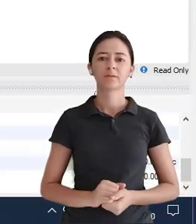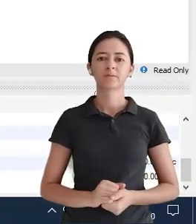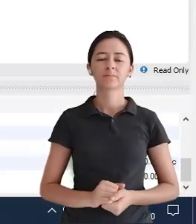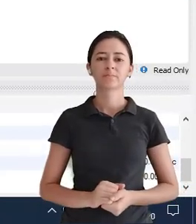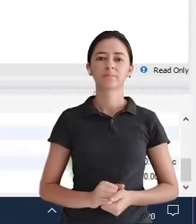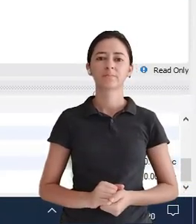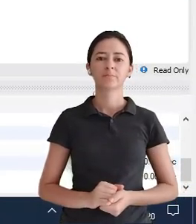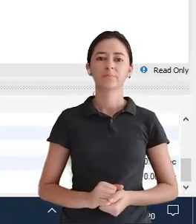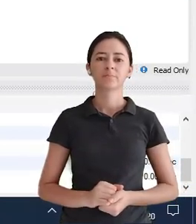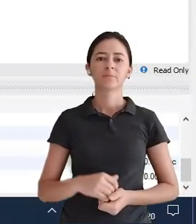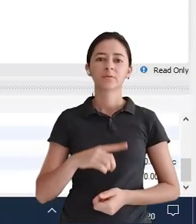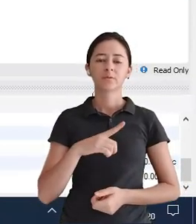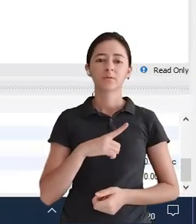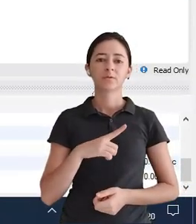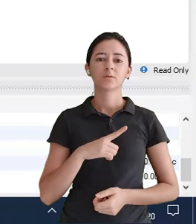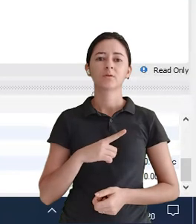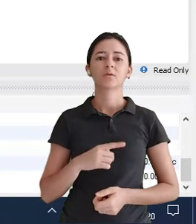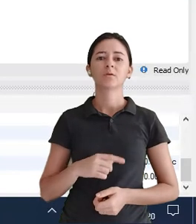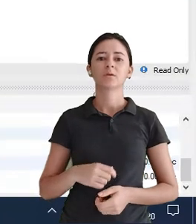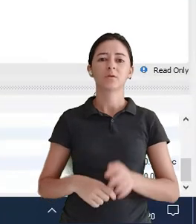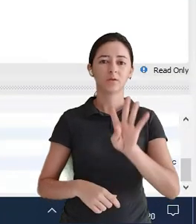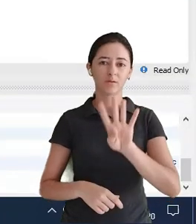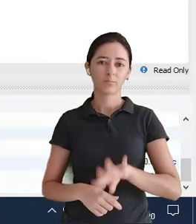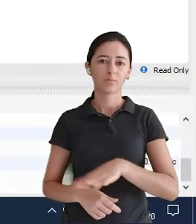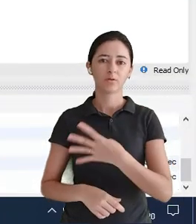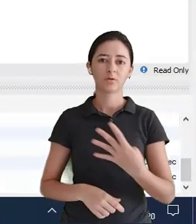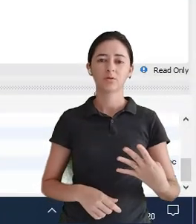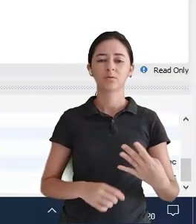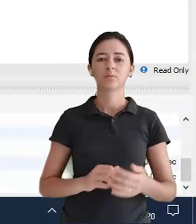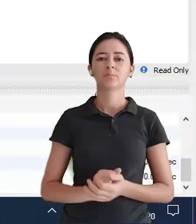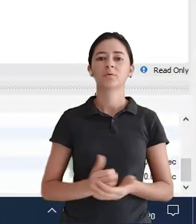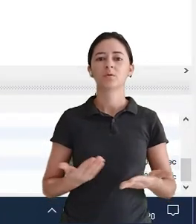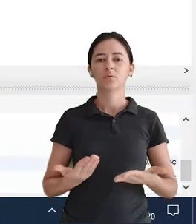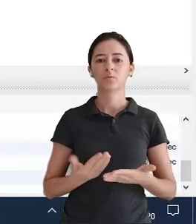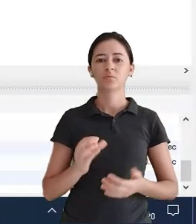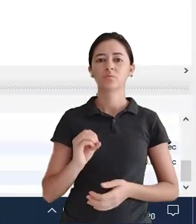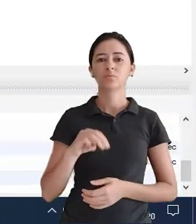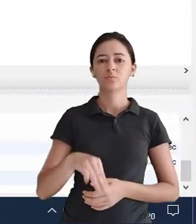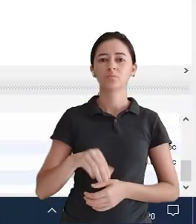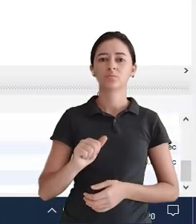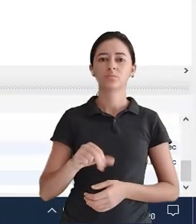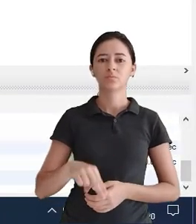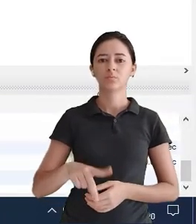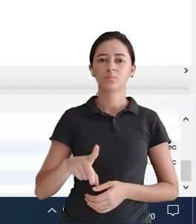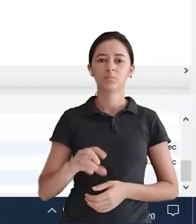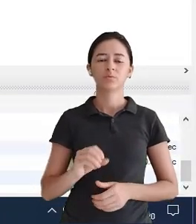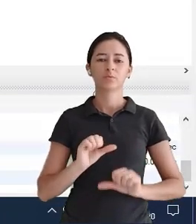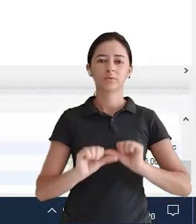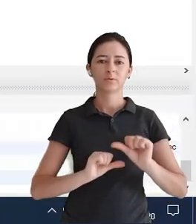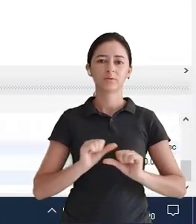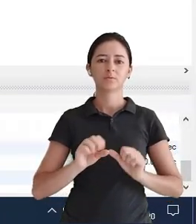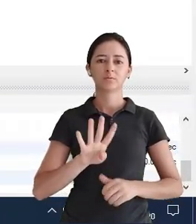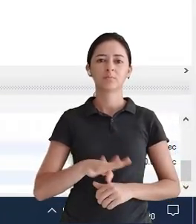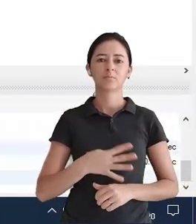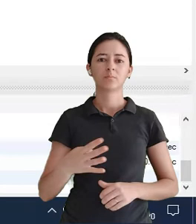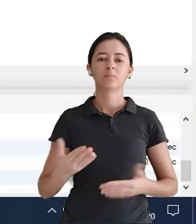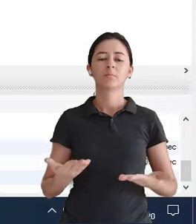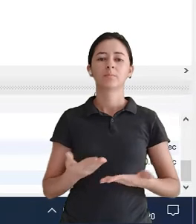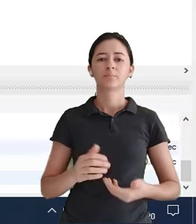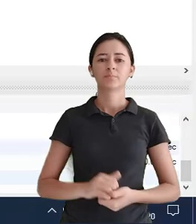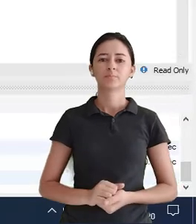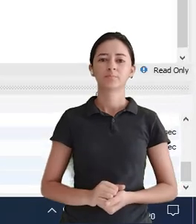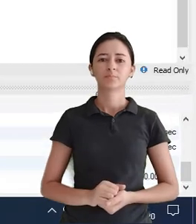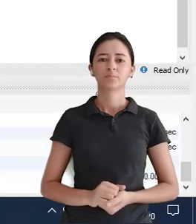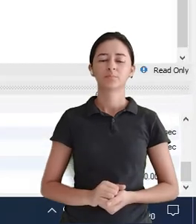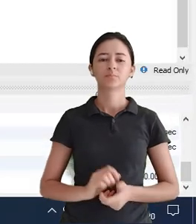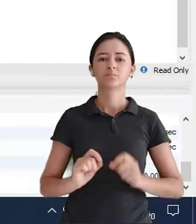Beleza Então é isso Aqui temos a tabela Agora eu vou dar o comando Alter table Fiz o comando Alter table E agora eu vou